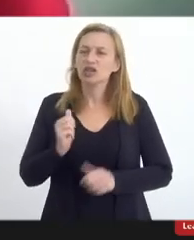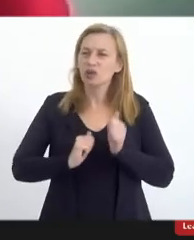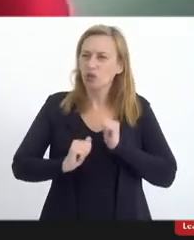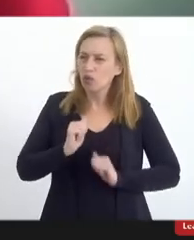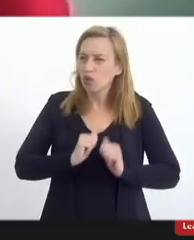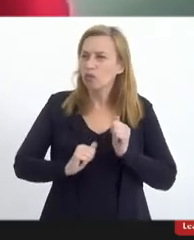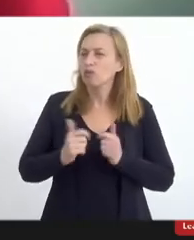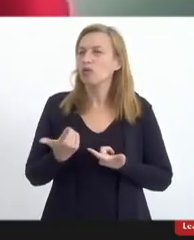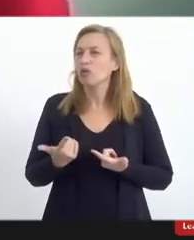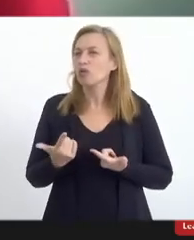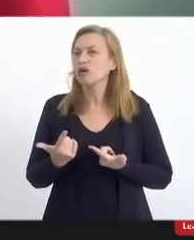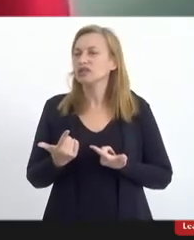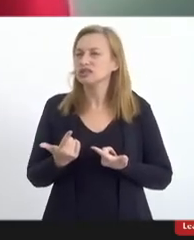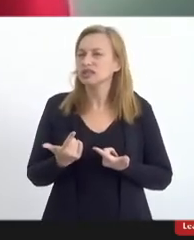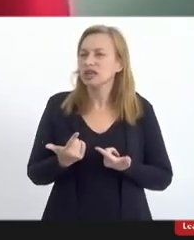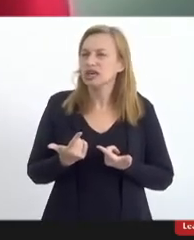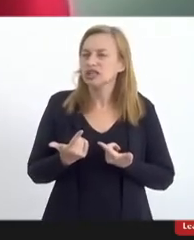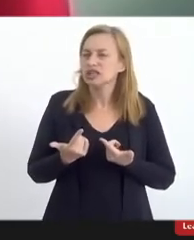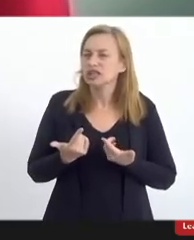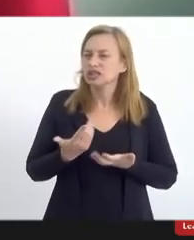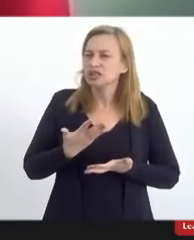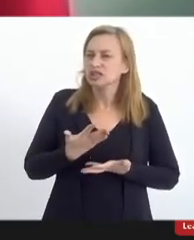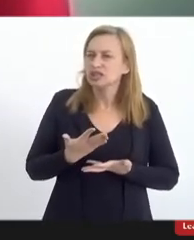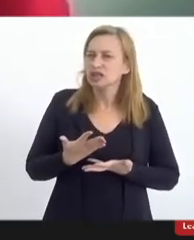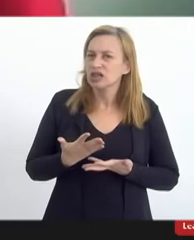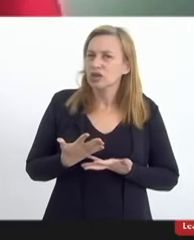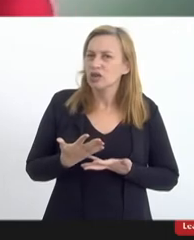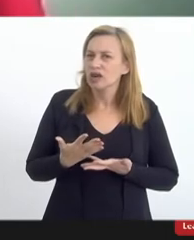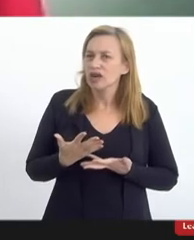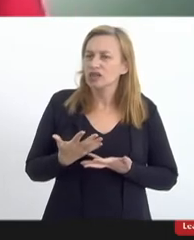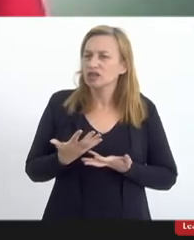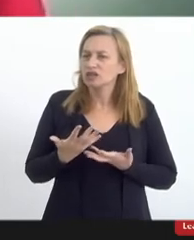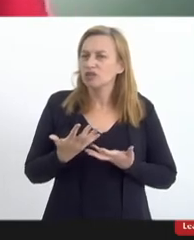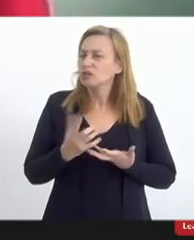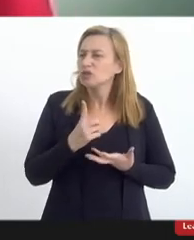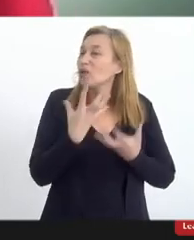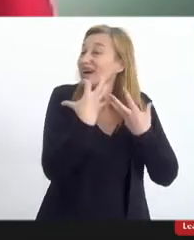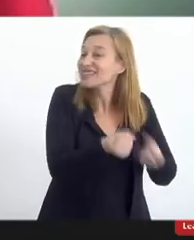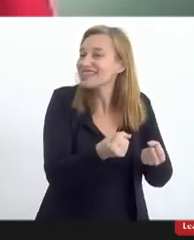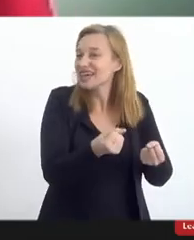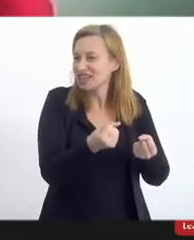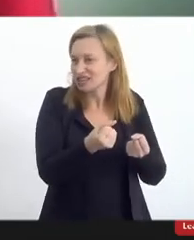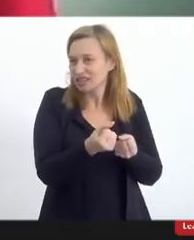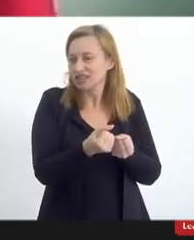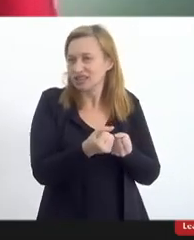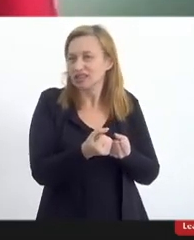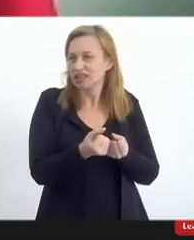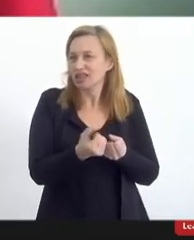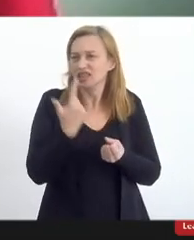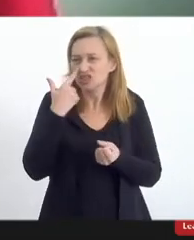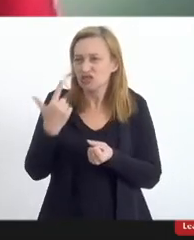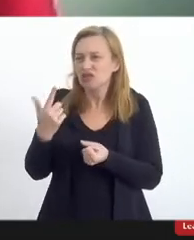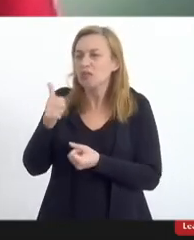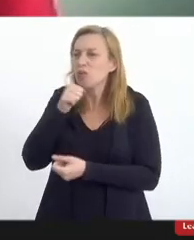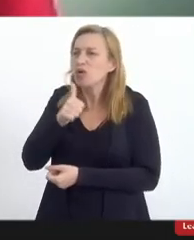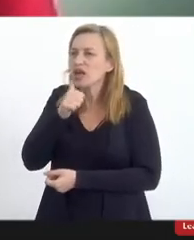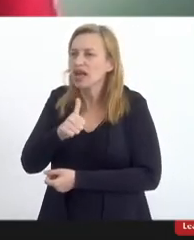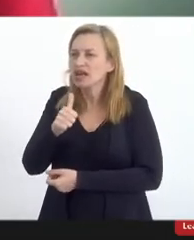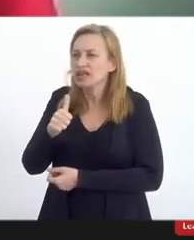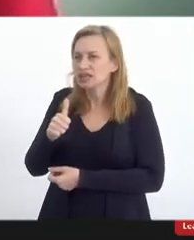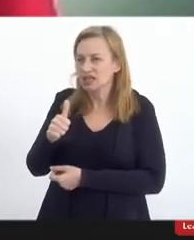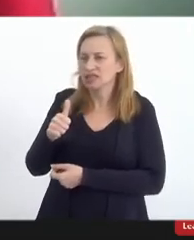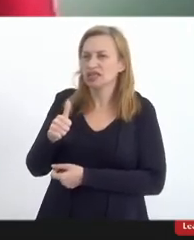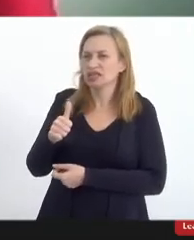social daí porque há como o bem colocou há uma intensidade um direcionamento muito